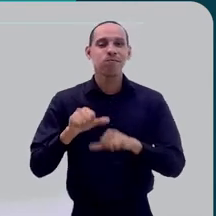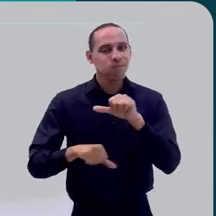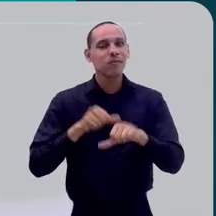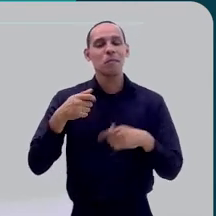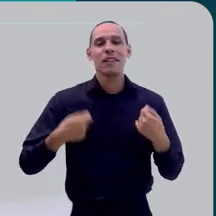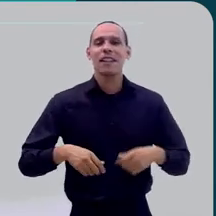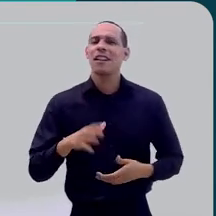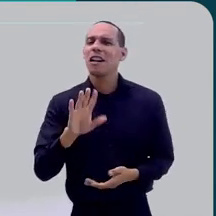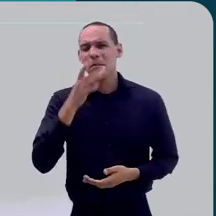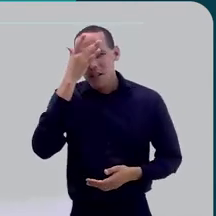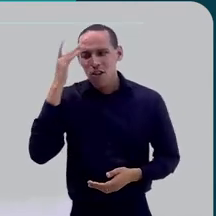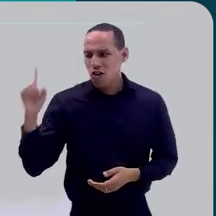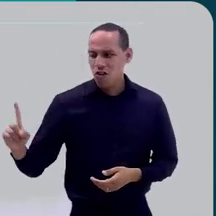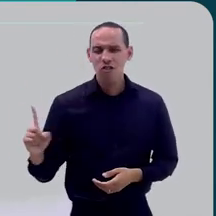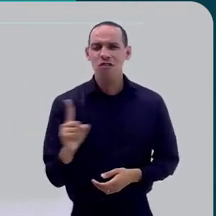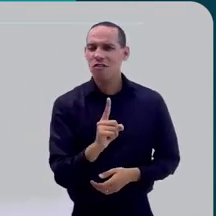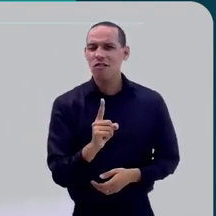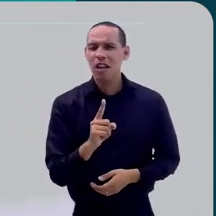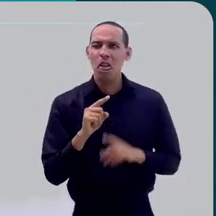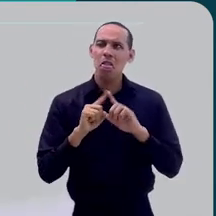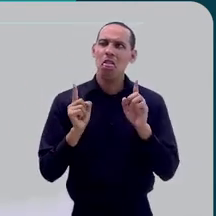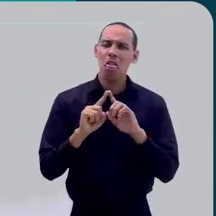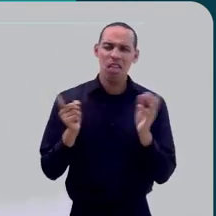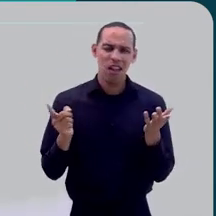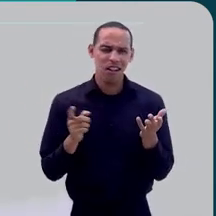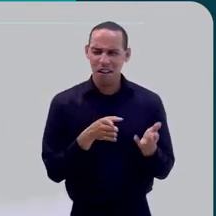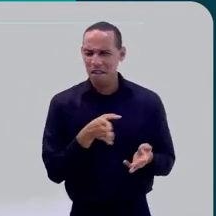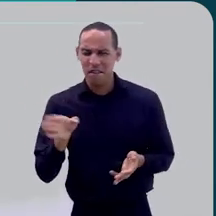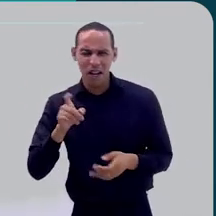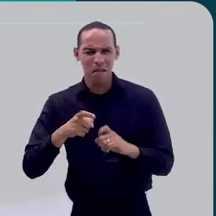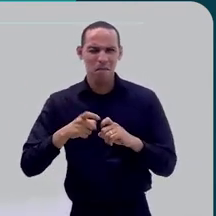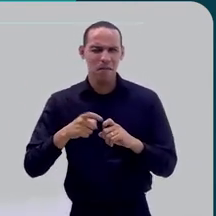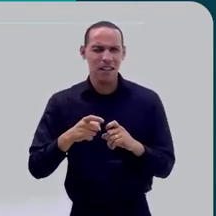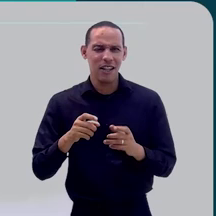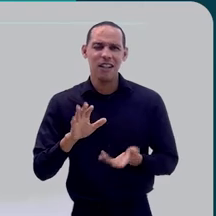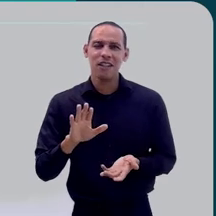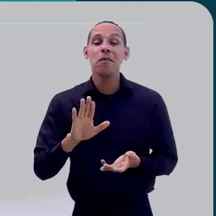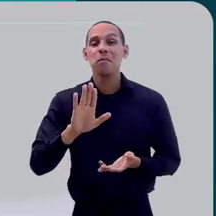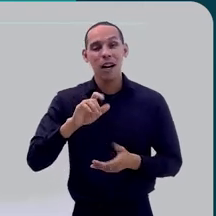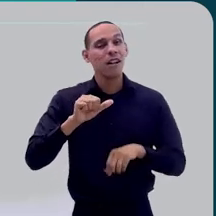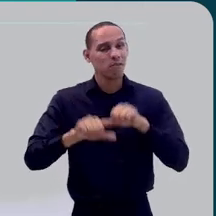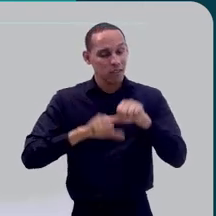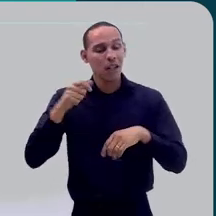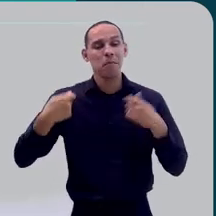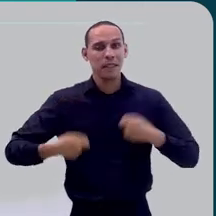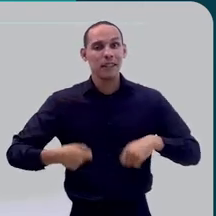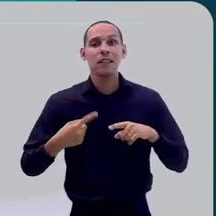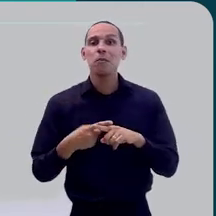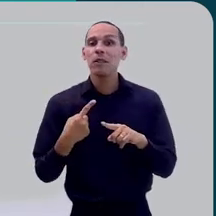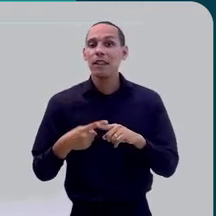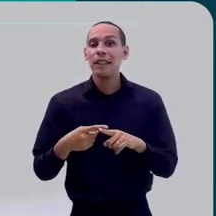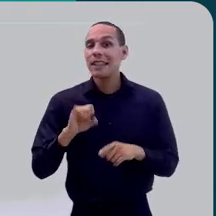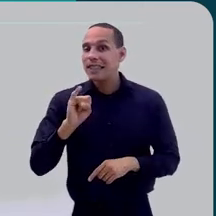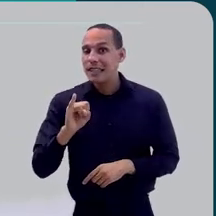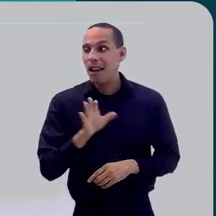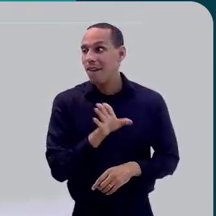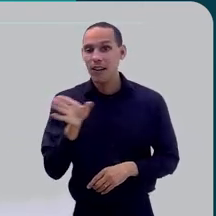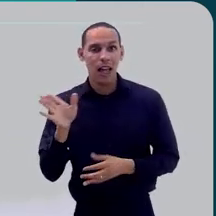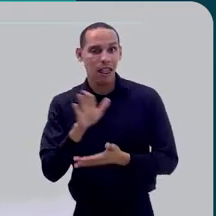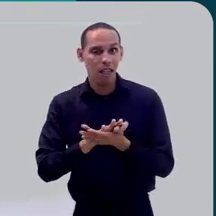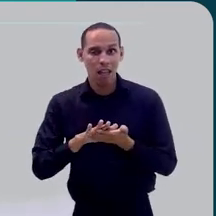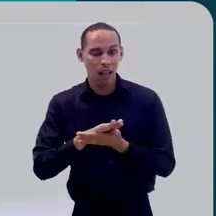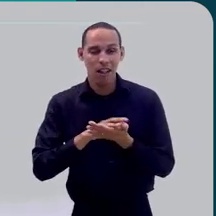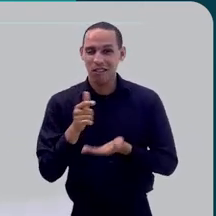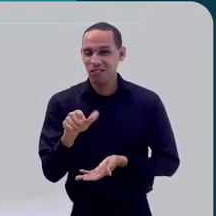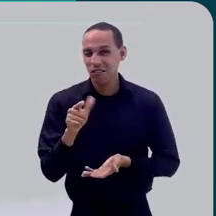fazer um áudio sobre uma pessoa que chegou com uma reclamação, né? Mas vai ter que passar